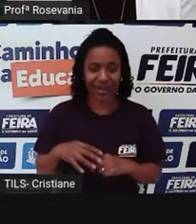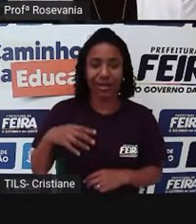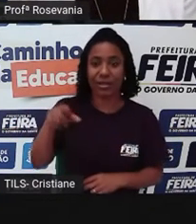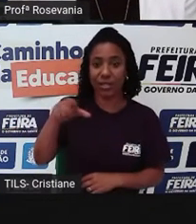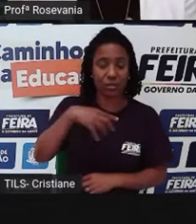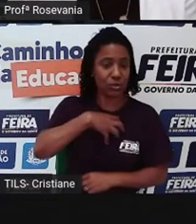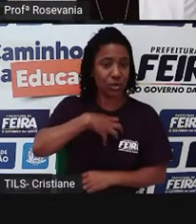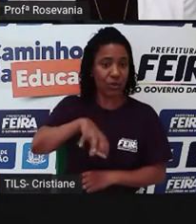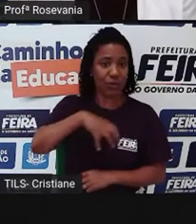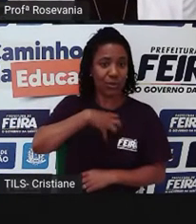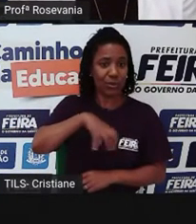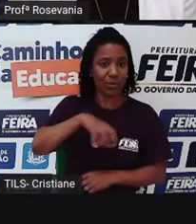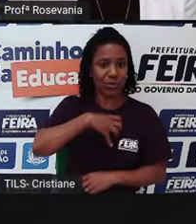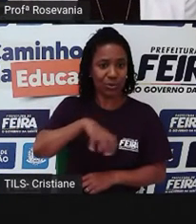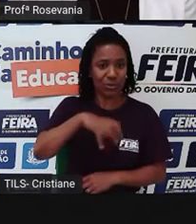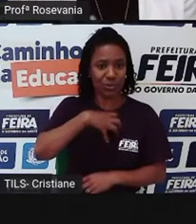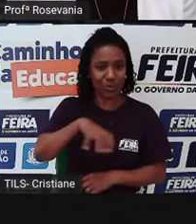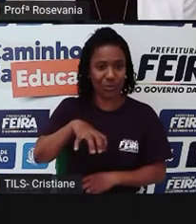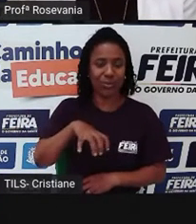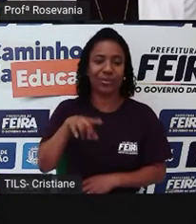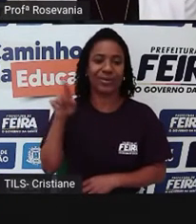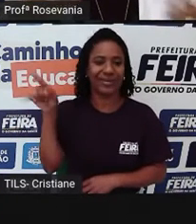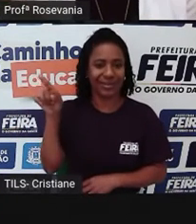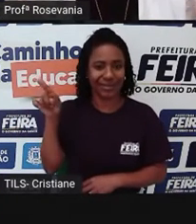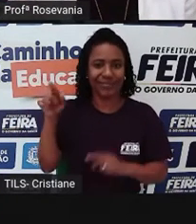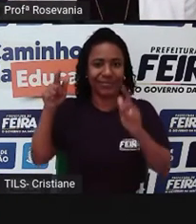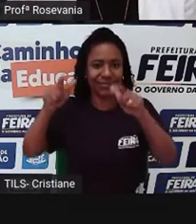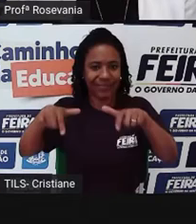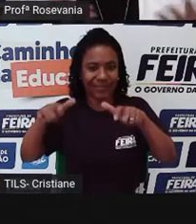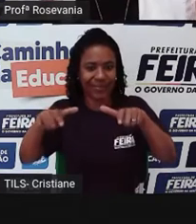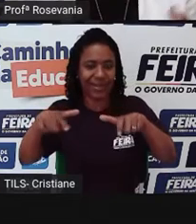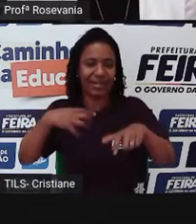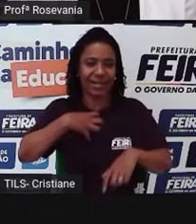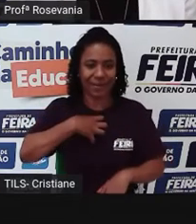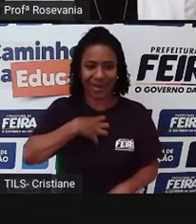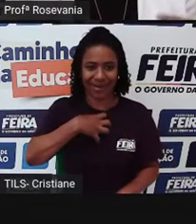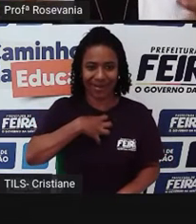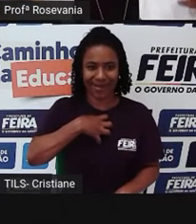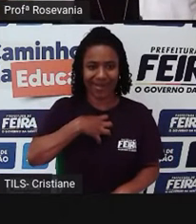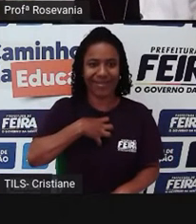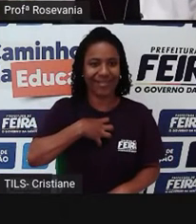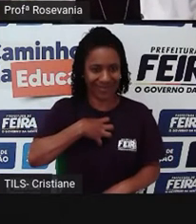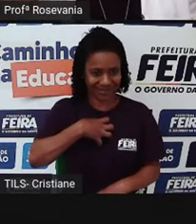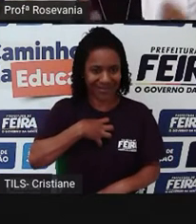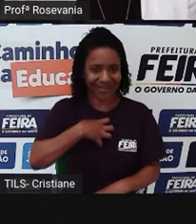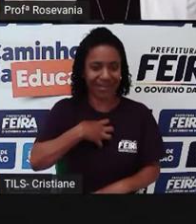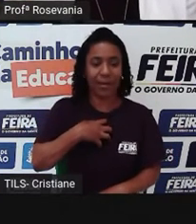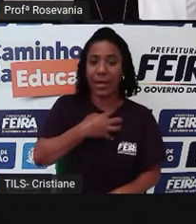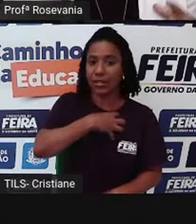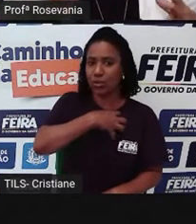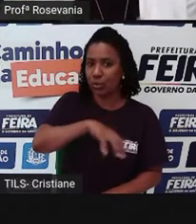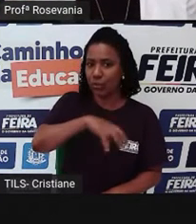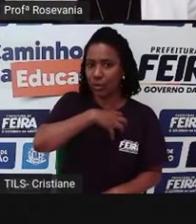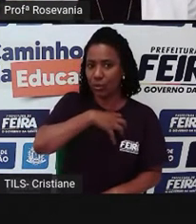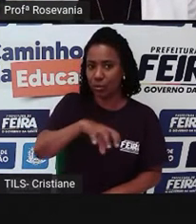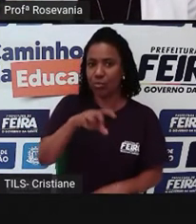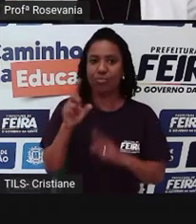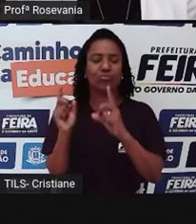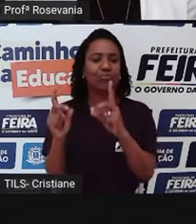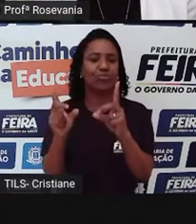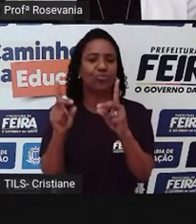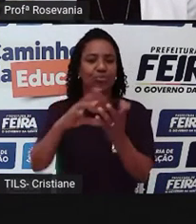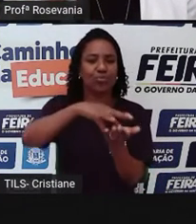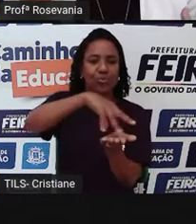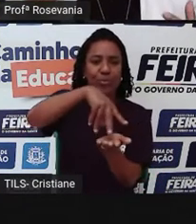né, a feira do artesanato de Salvador, no caso, né, da Bahia, na capital da Bahia. Mas aqui em feira a gente também tem